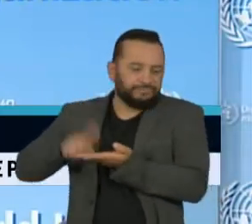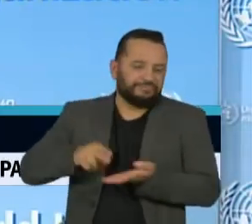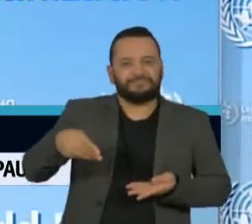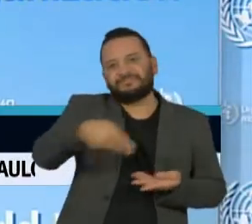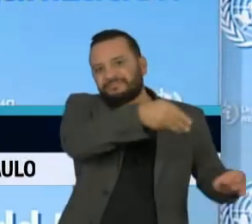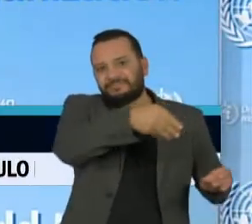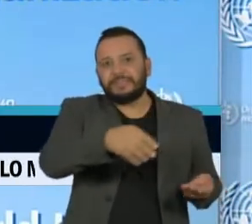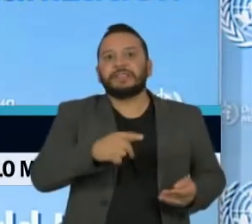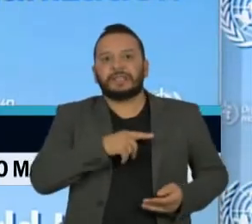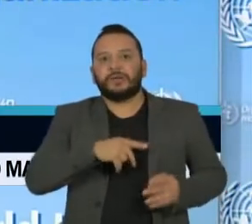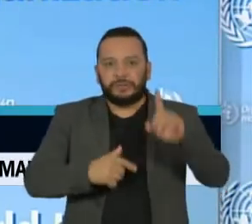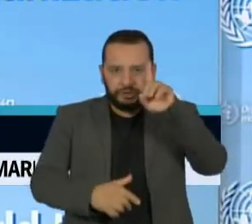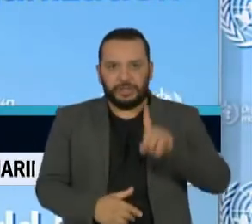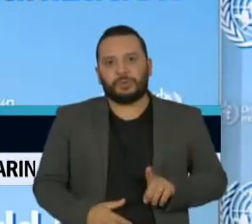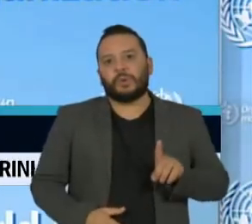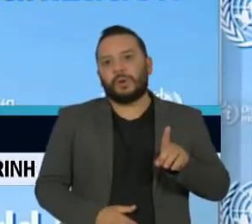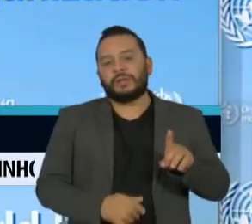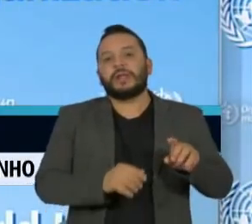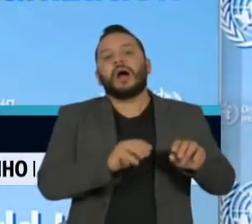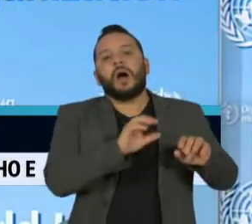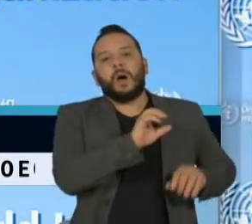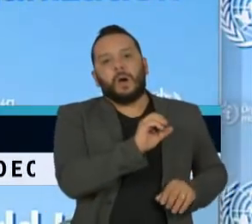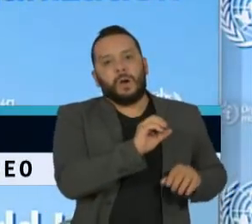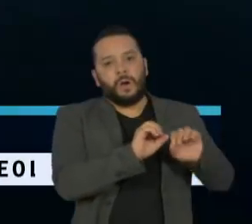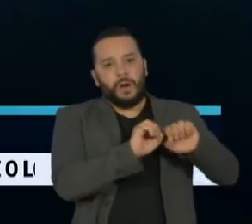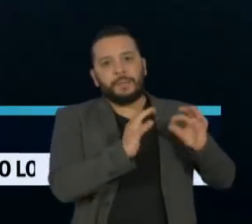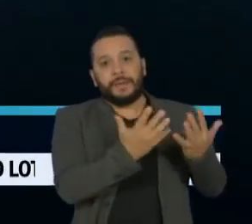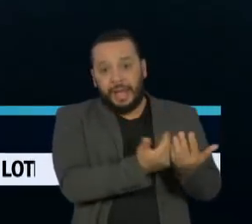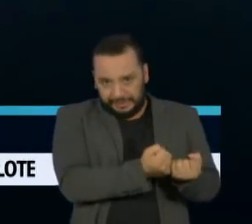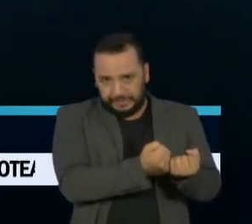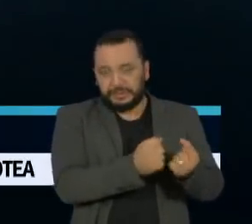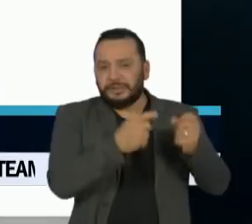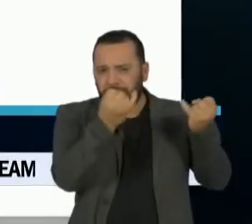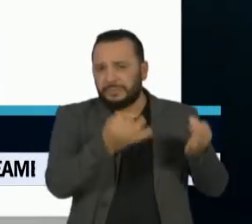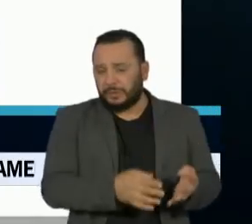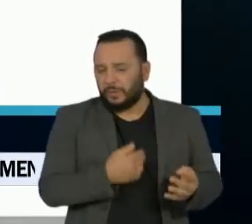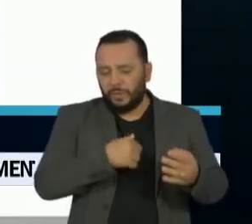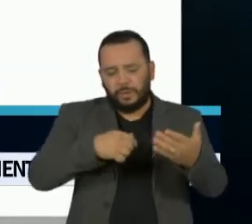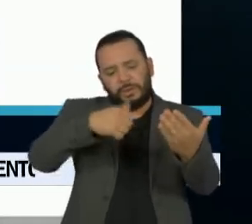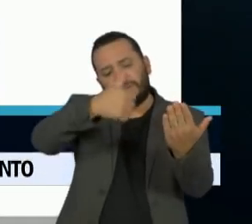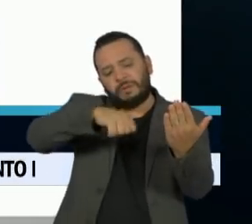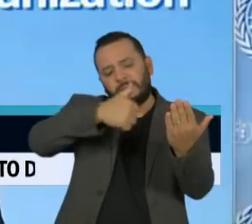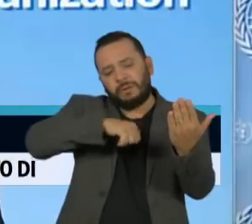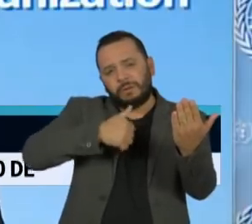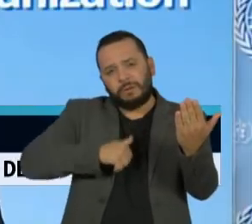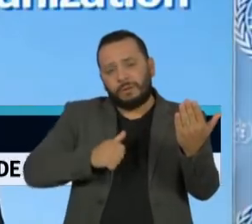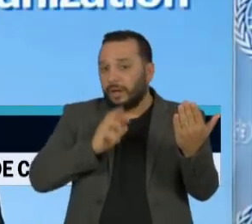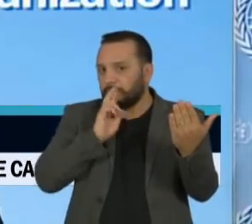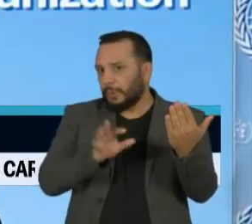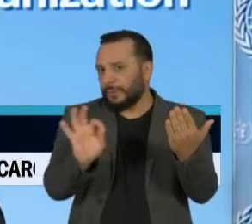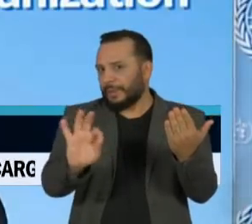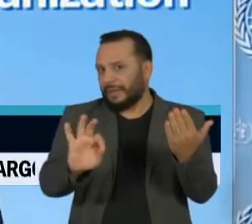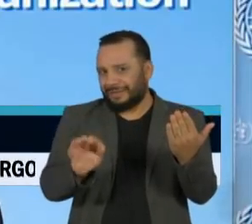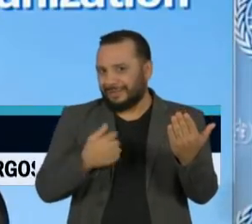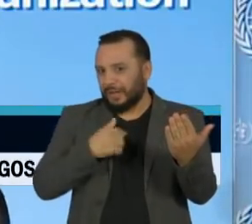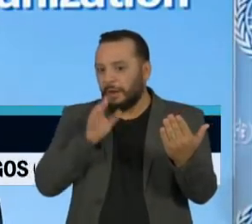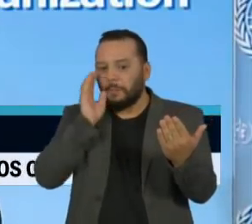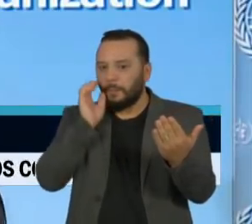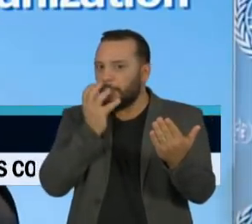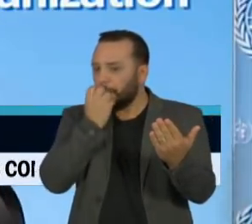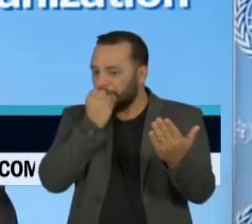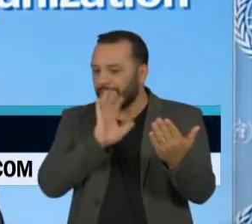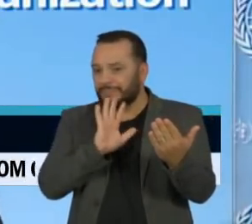o diretor da OMS diz que está analisando o conteúdo e evitou fazer mais comentários. Teatro Zadanon informou que